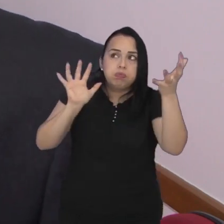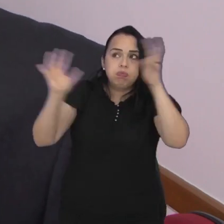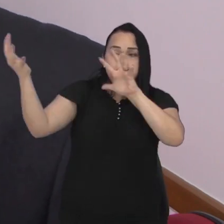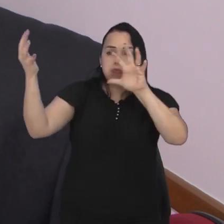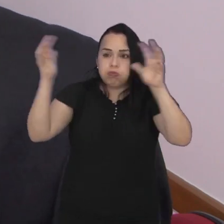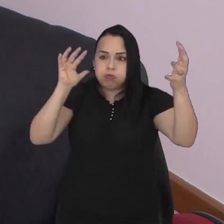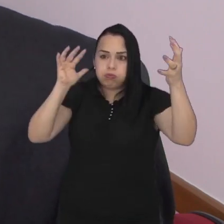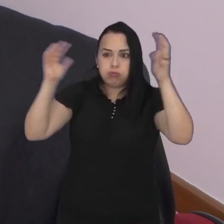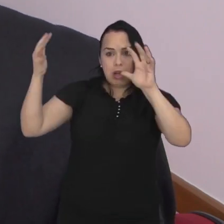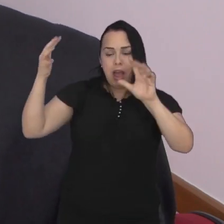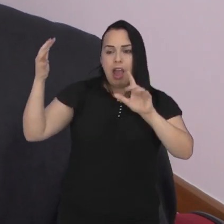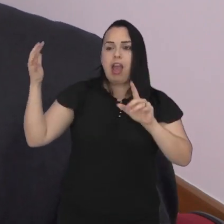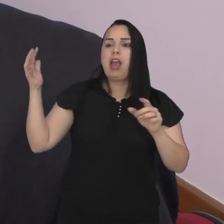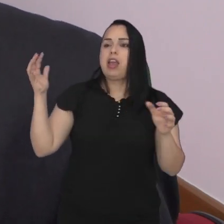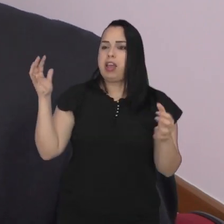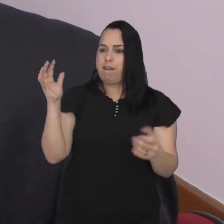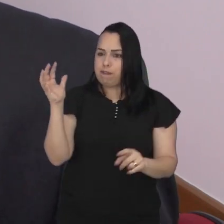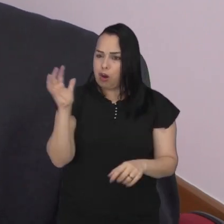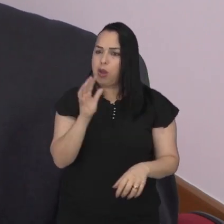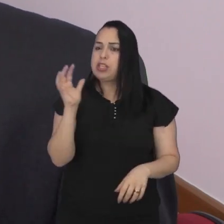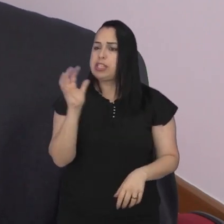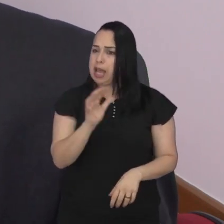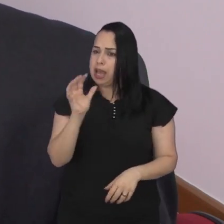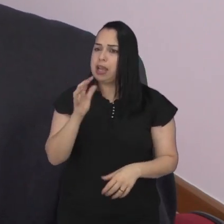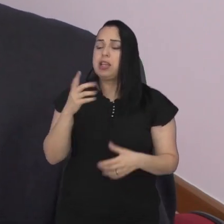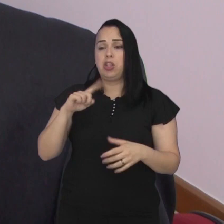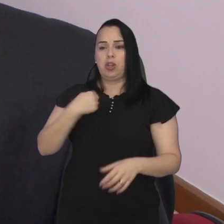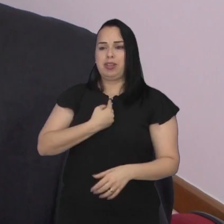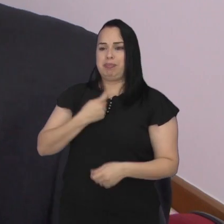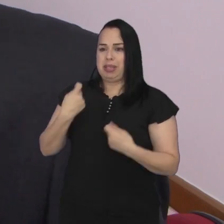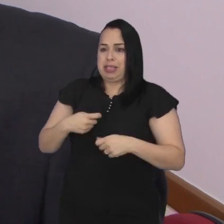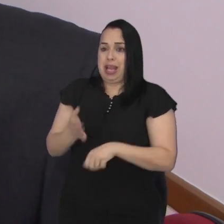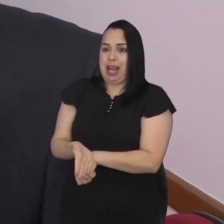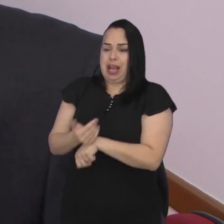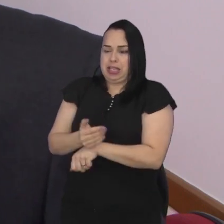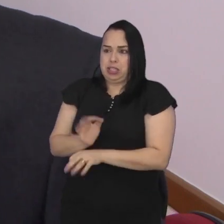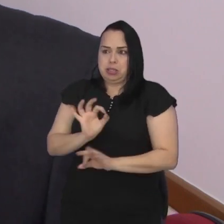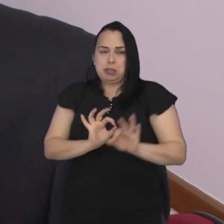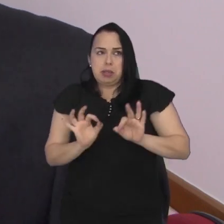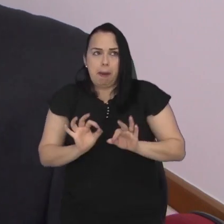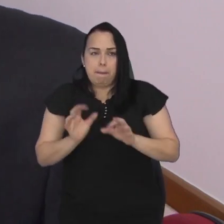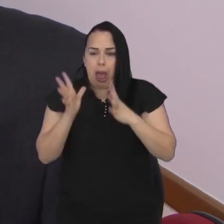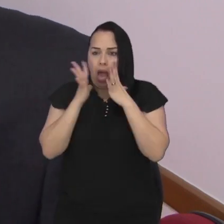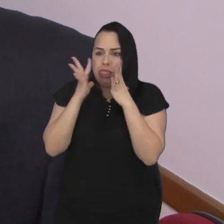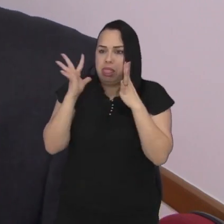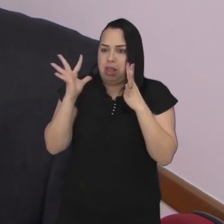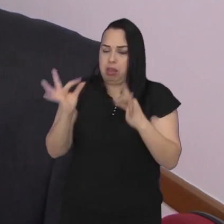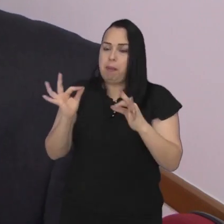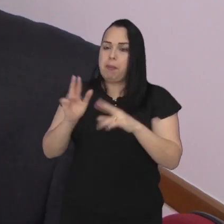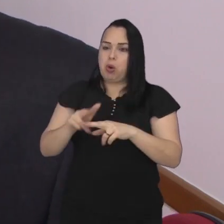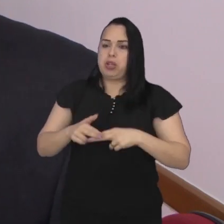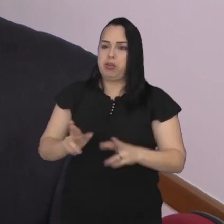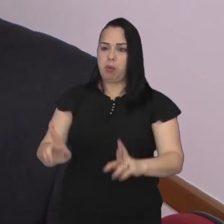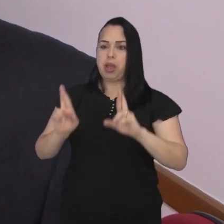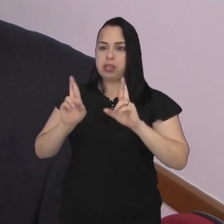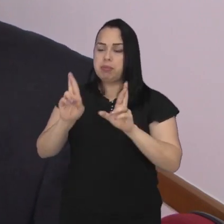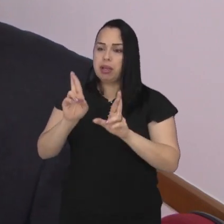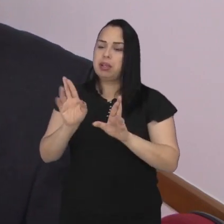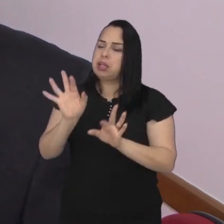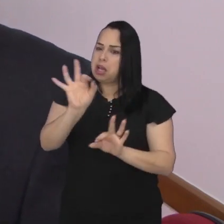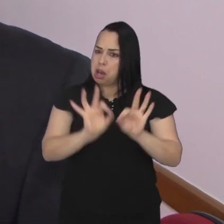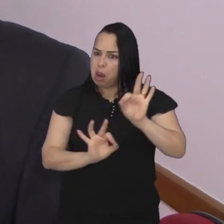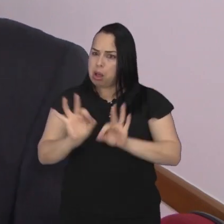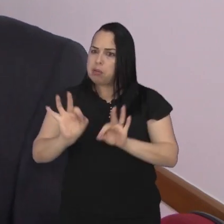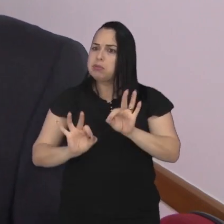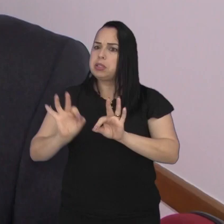com os efeitos climáticos, nós temos que nos preparar ainda melhor. É nesse ponto que eu espero que o planejamento da